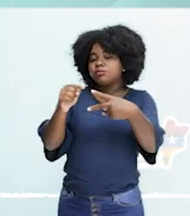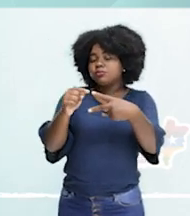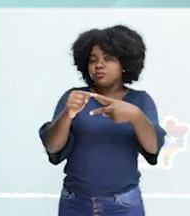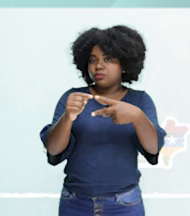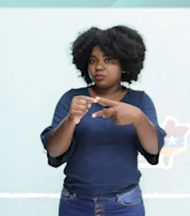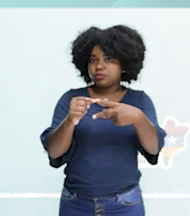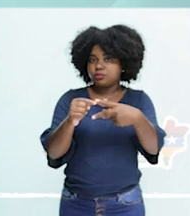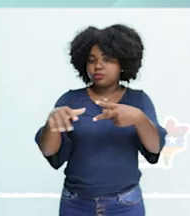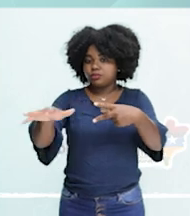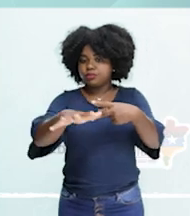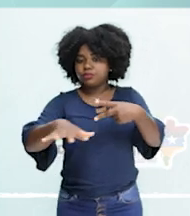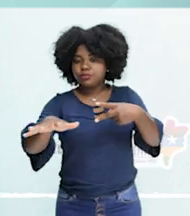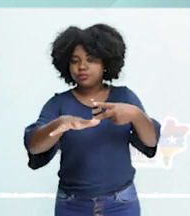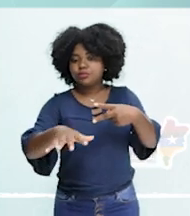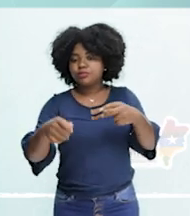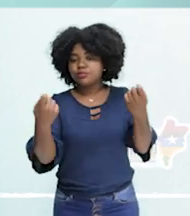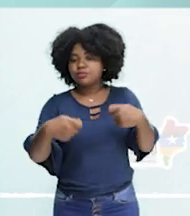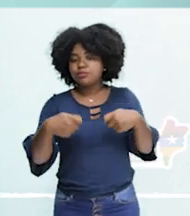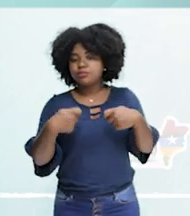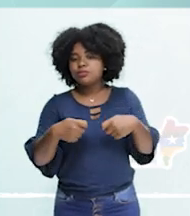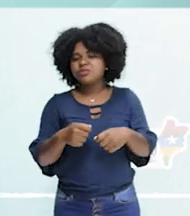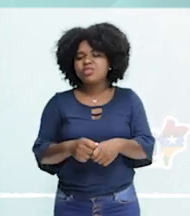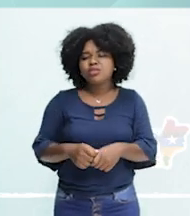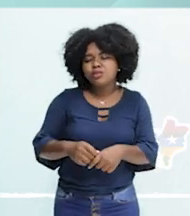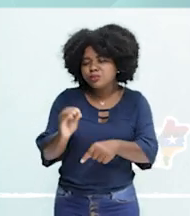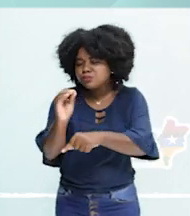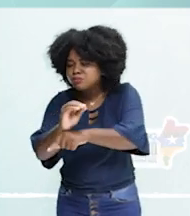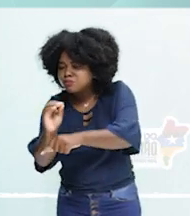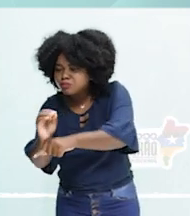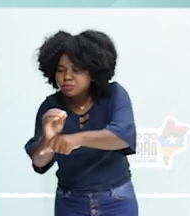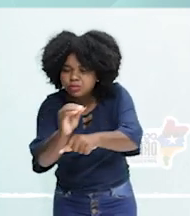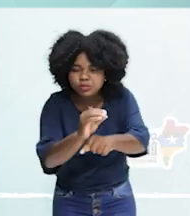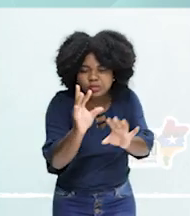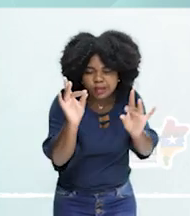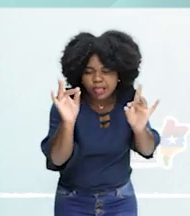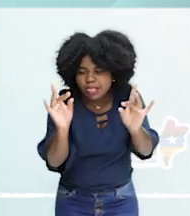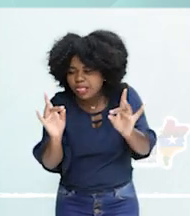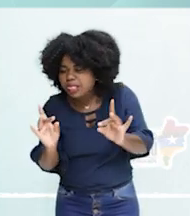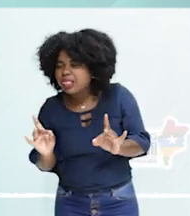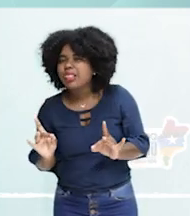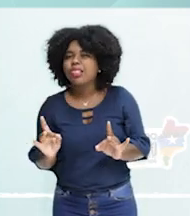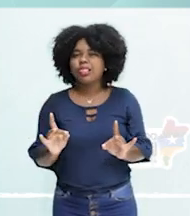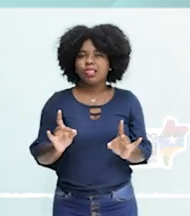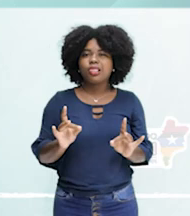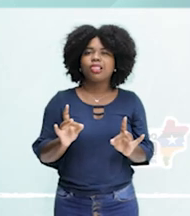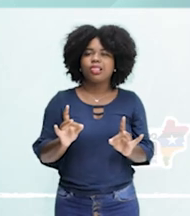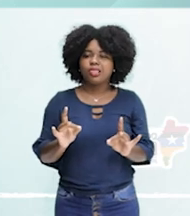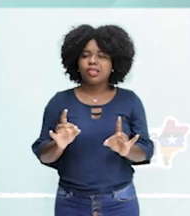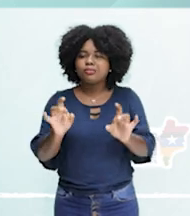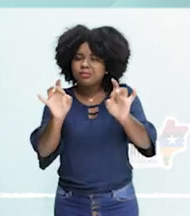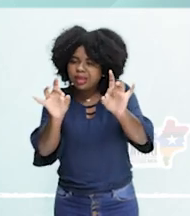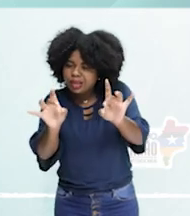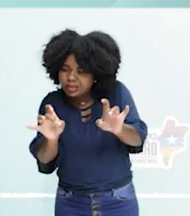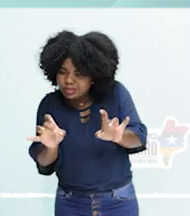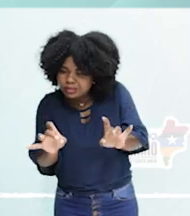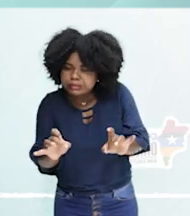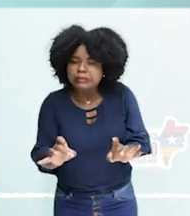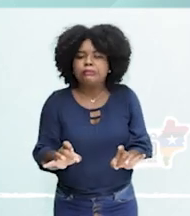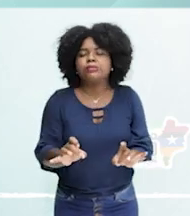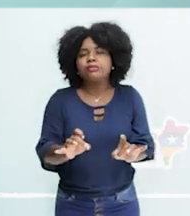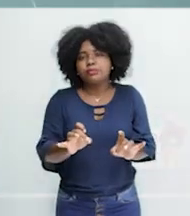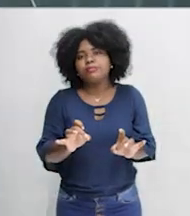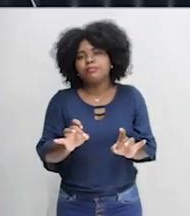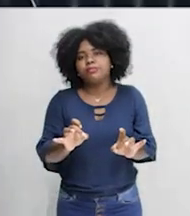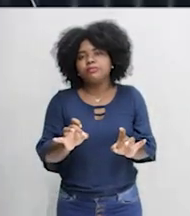são áreas que precisam ter um cuidado maior. Então, o acesso ali é mais restrito. São áreas que, preferencialmente, devem